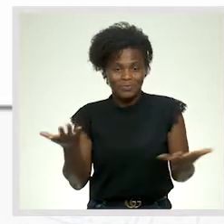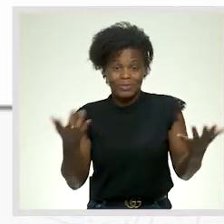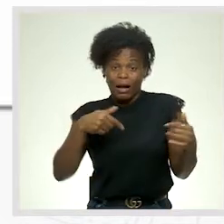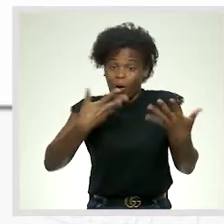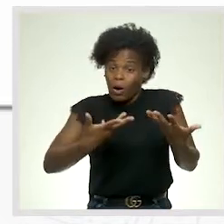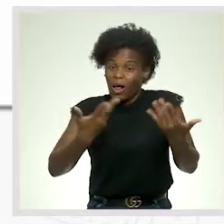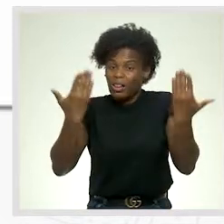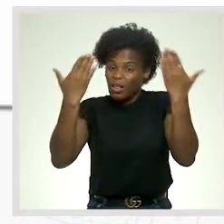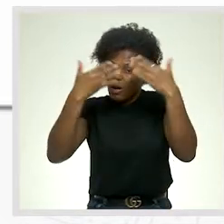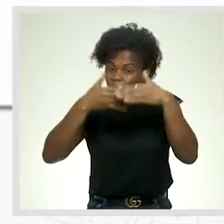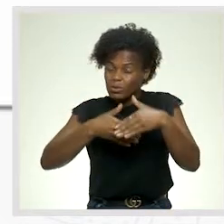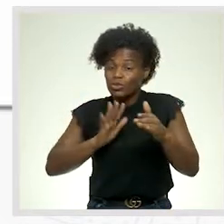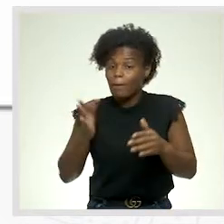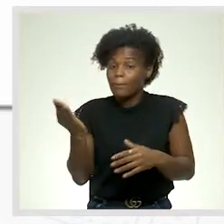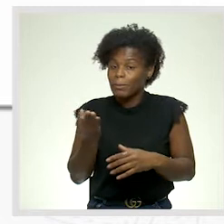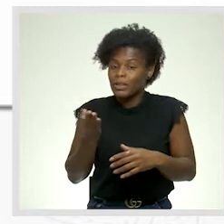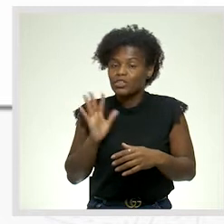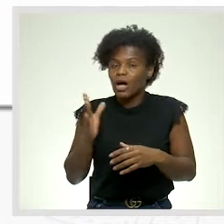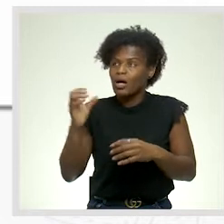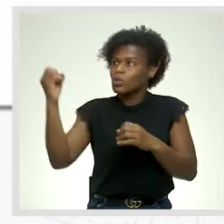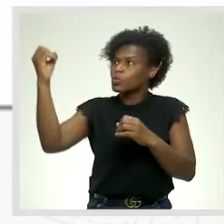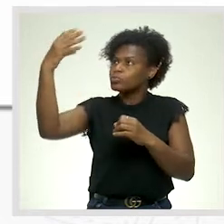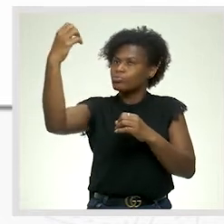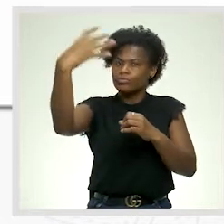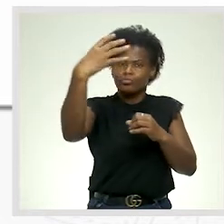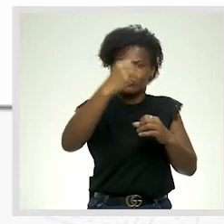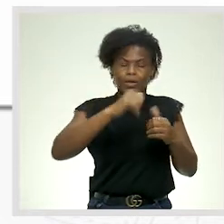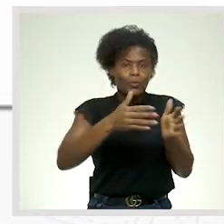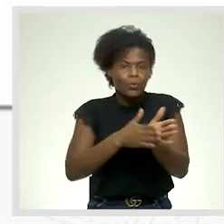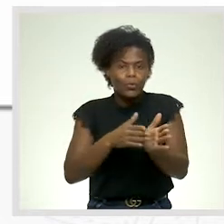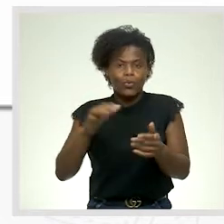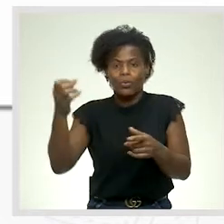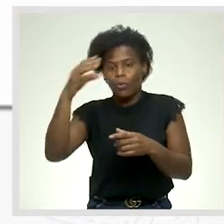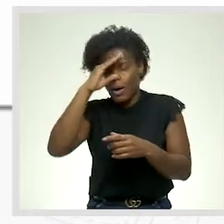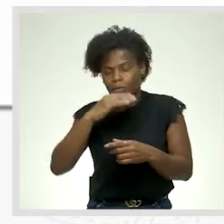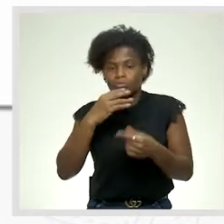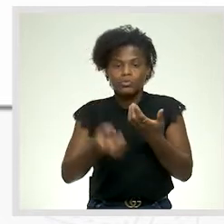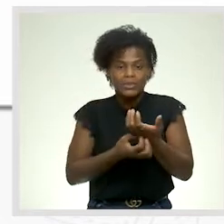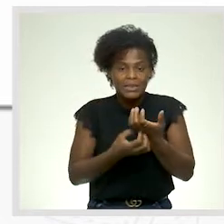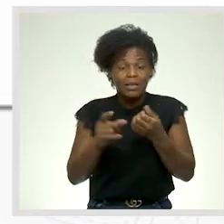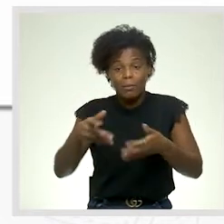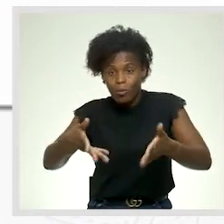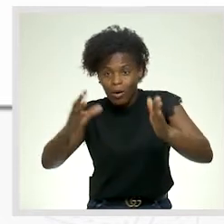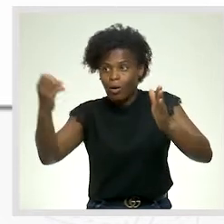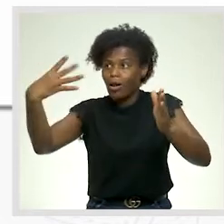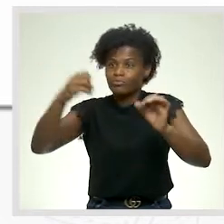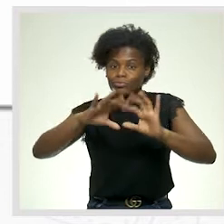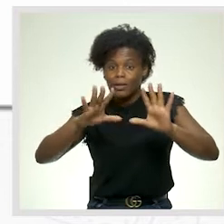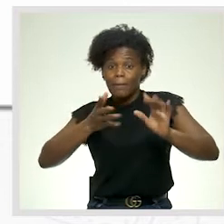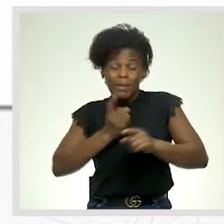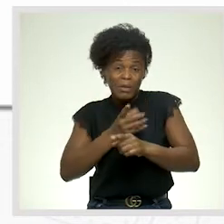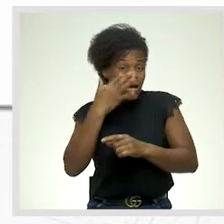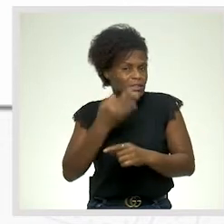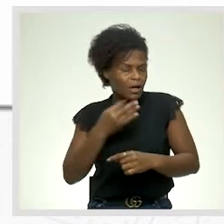noite já caiu em palmarês, já acendi todas as luzes dos quartos, da cozinha e dos corredores, mas mesmo assim